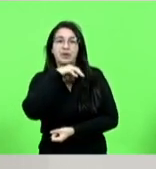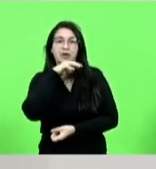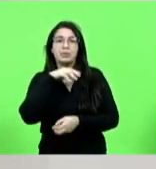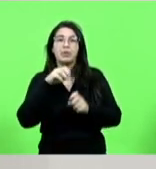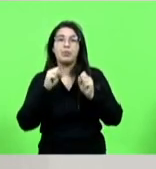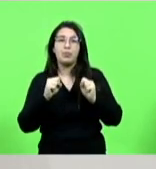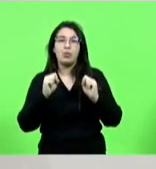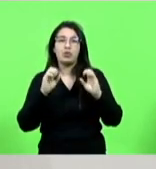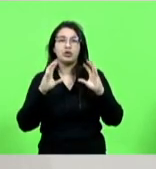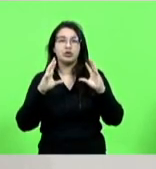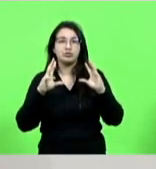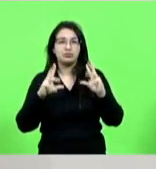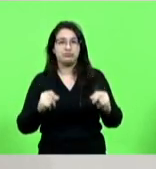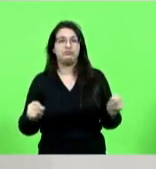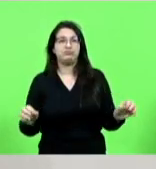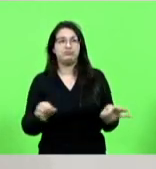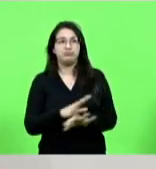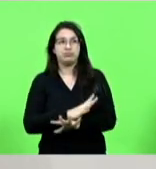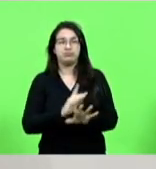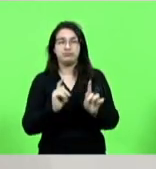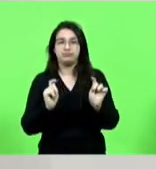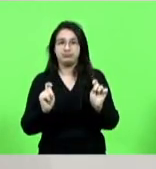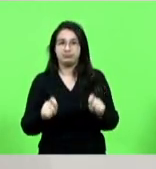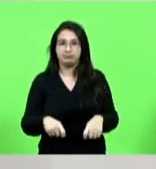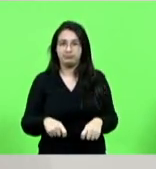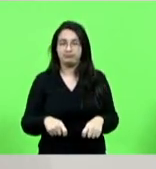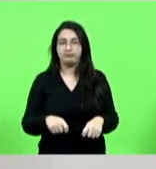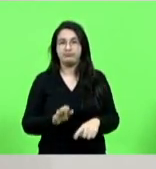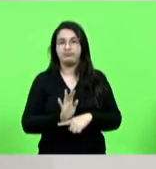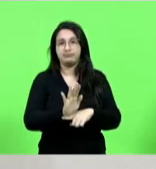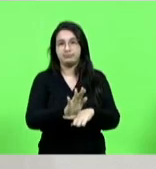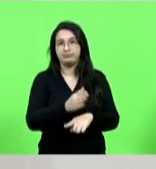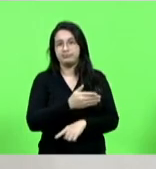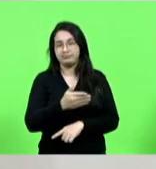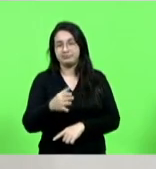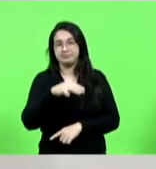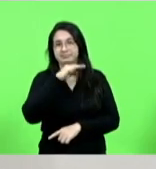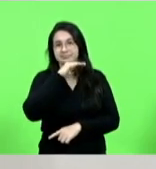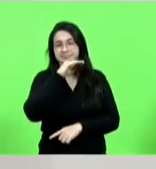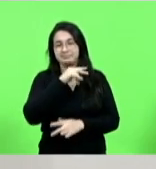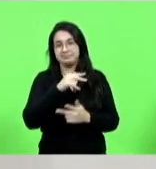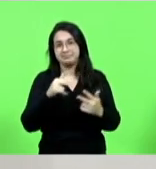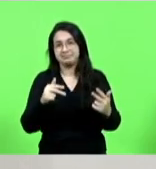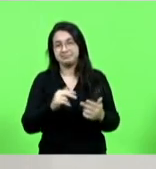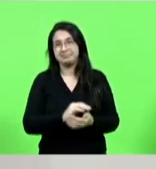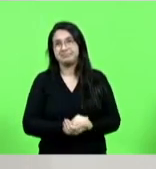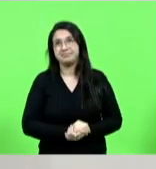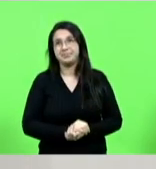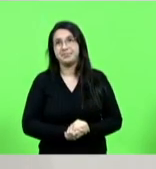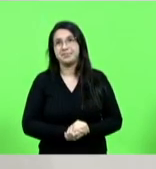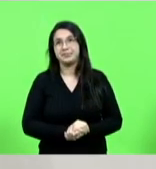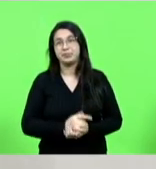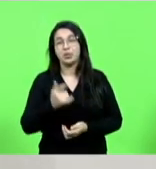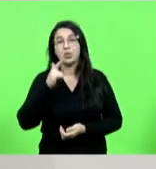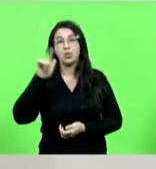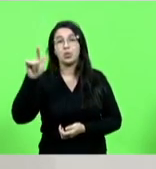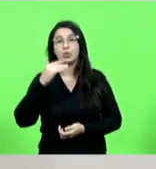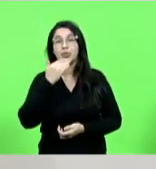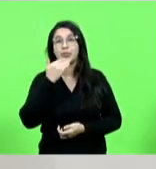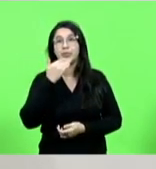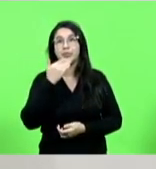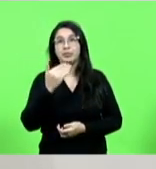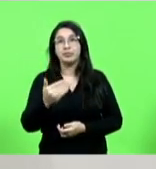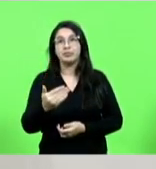robusto e a gente possa estar fechando o cerco em relação a isso também outro pedido aqui ressalto